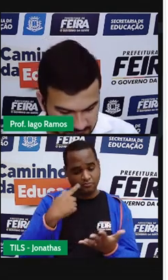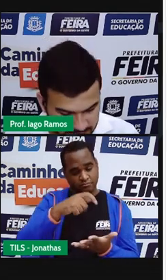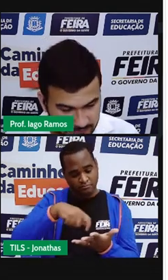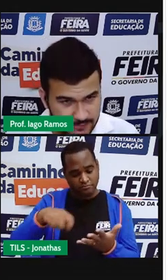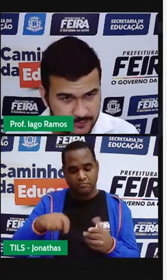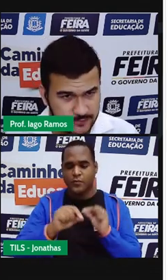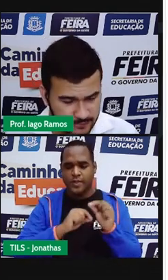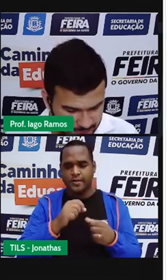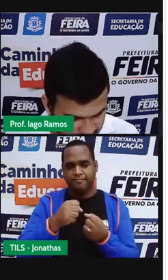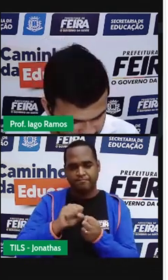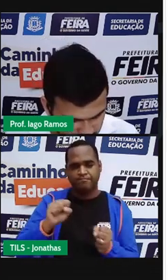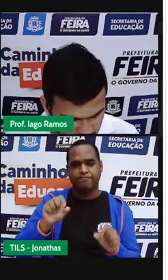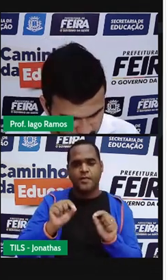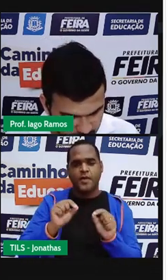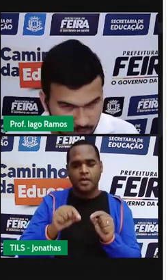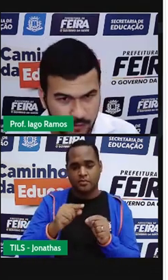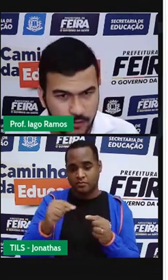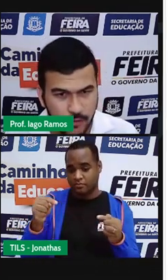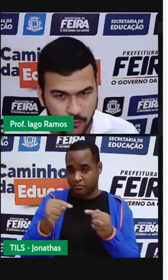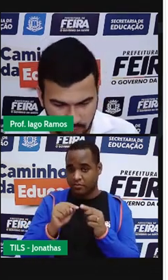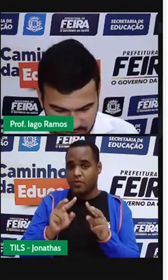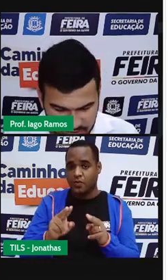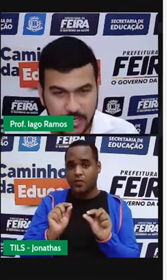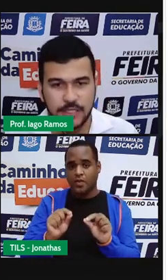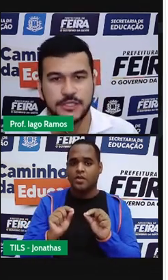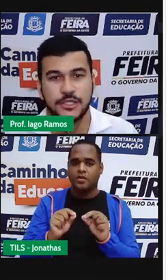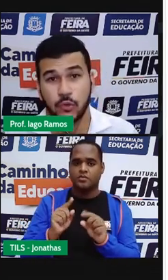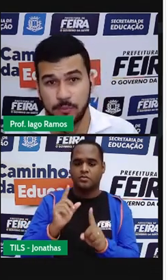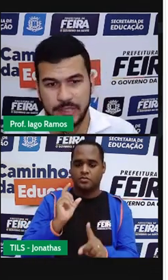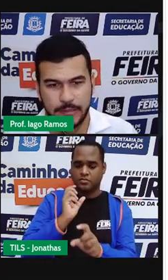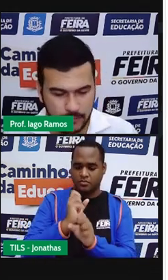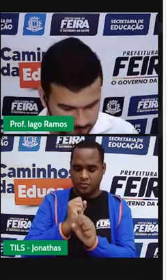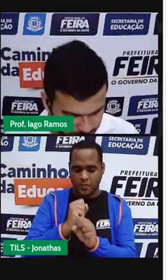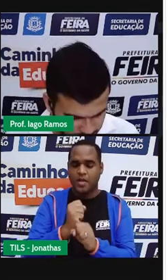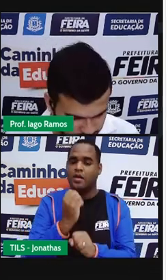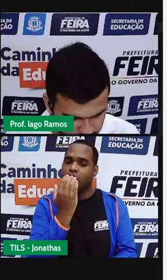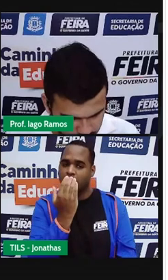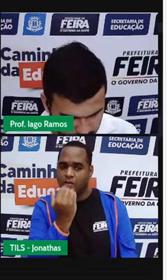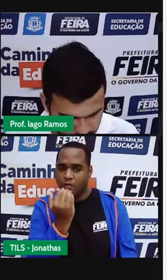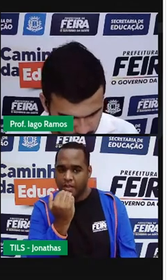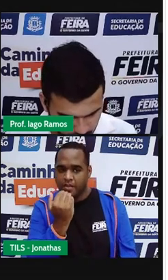quais são as grandezas. Nesse caso é quantidade de comida